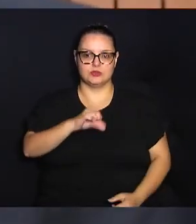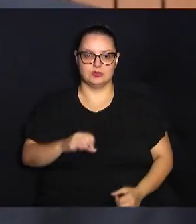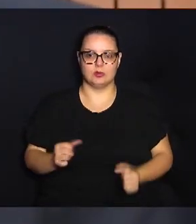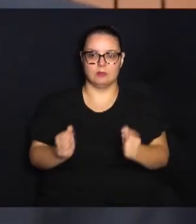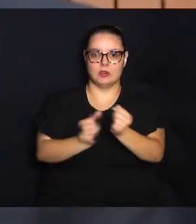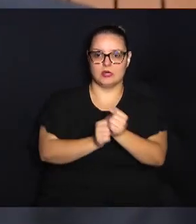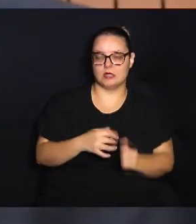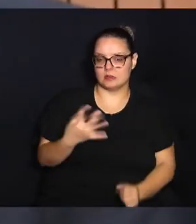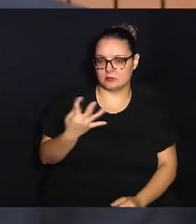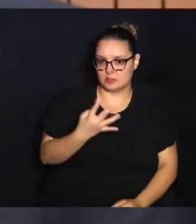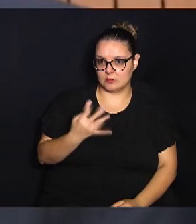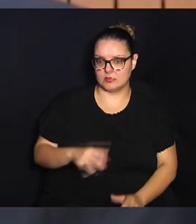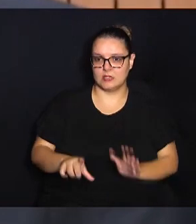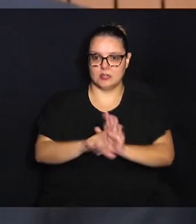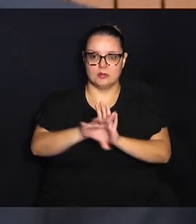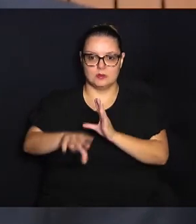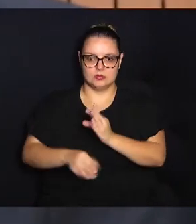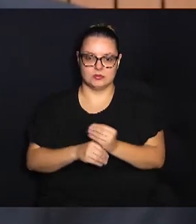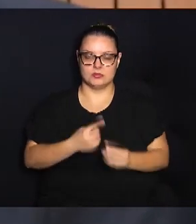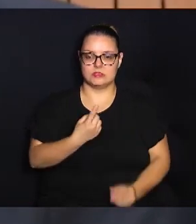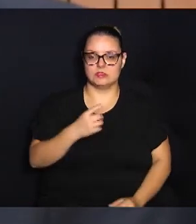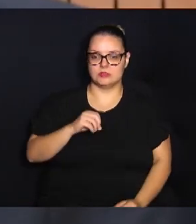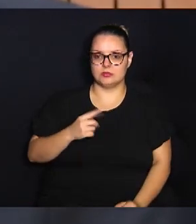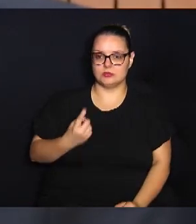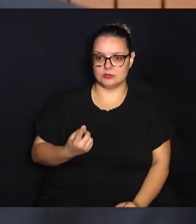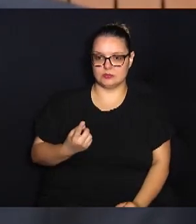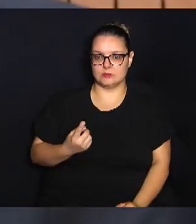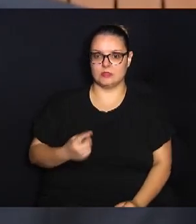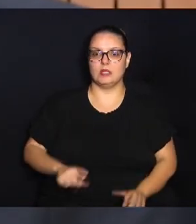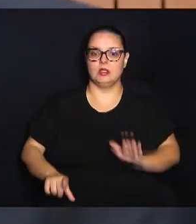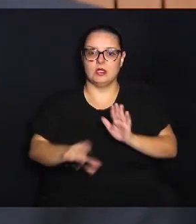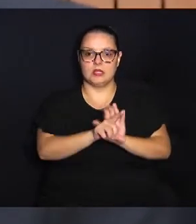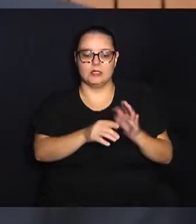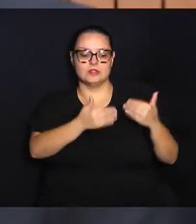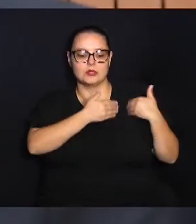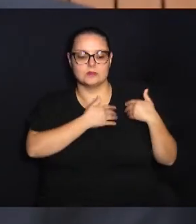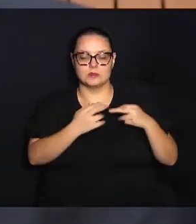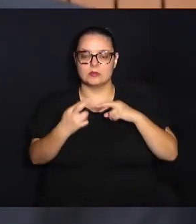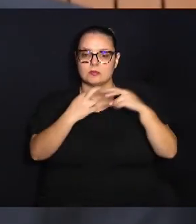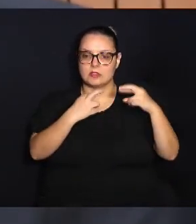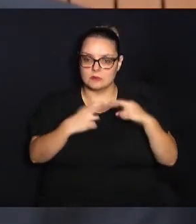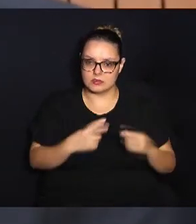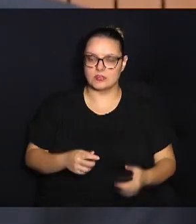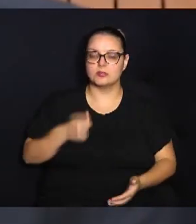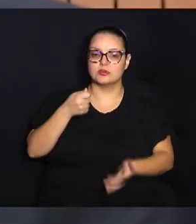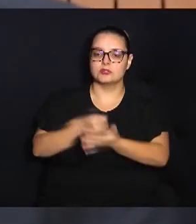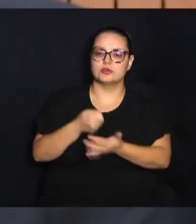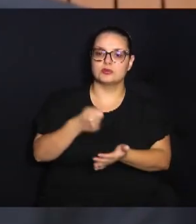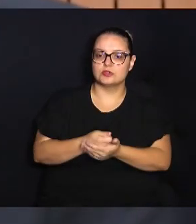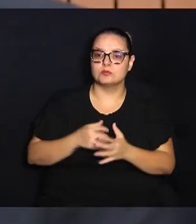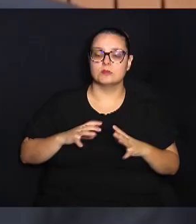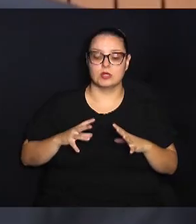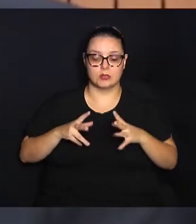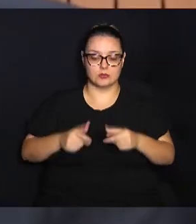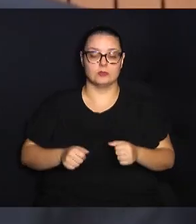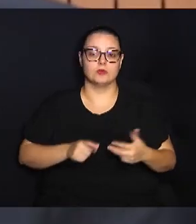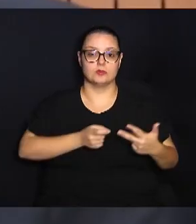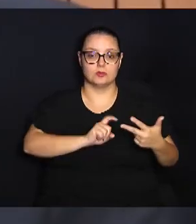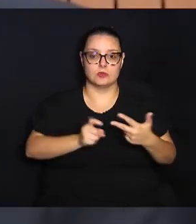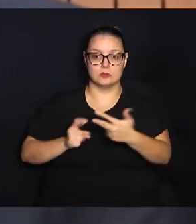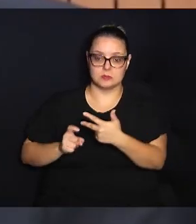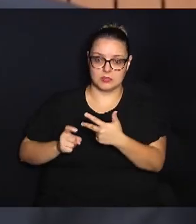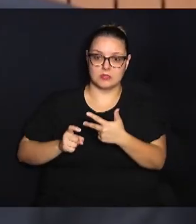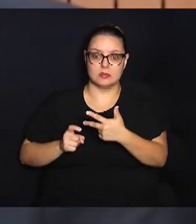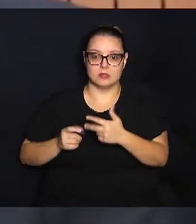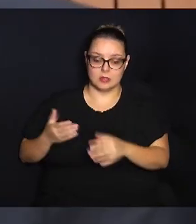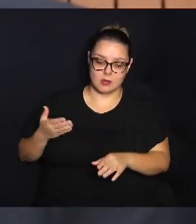Lei Complementar 101, chamada Lei de Responsabilidade Fiscal, que determina que todo executivo tem que ir